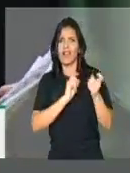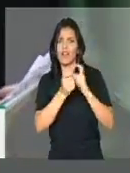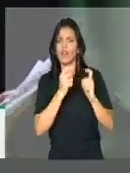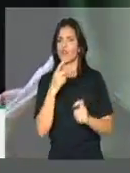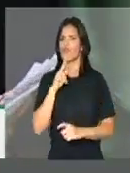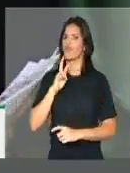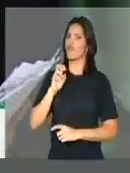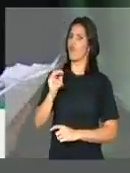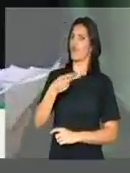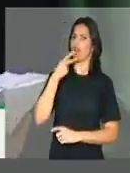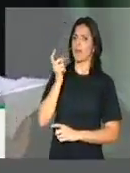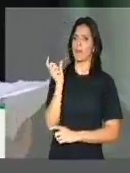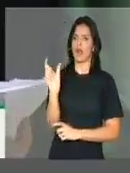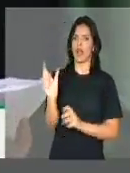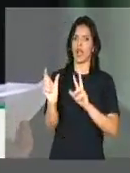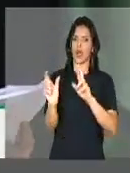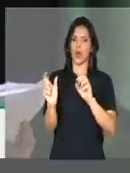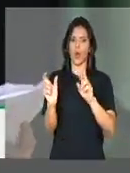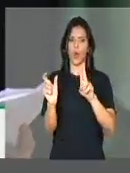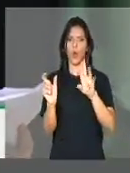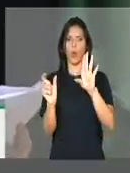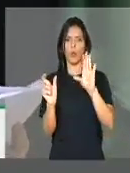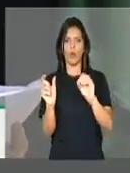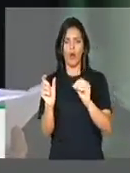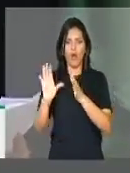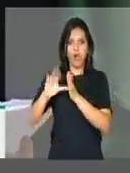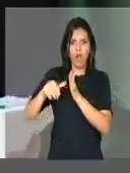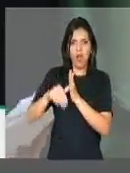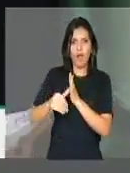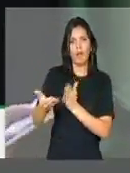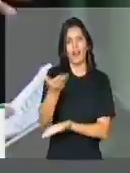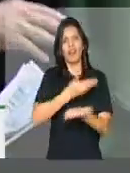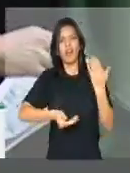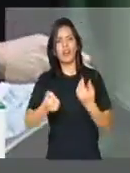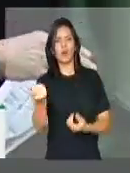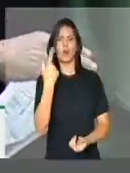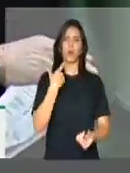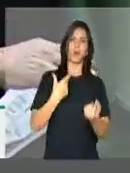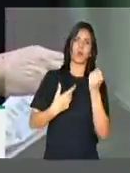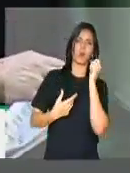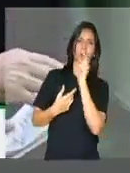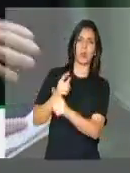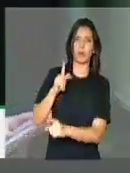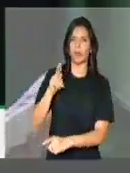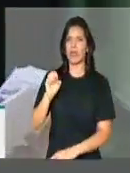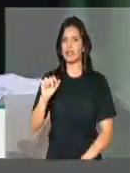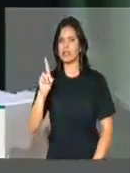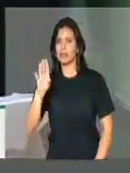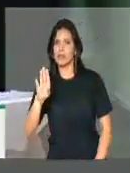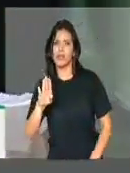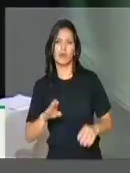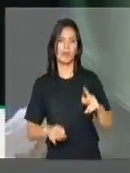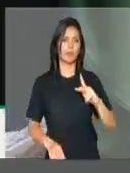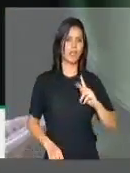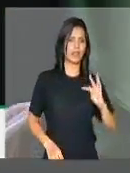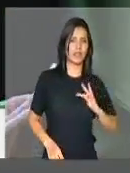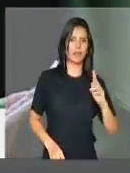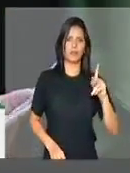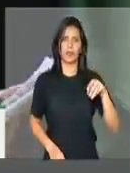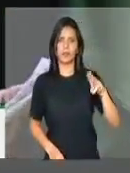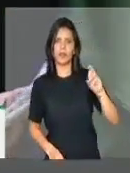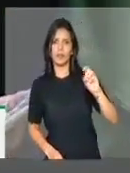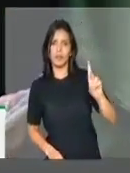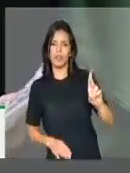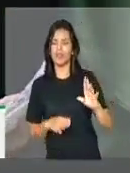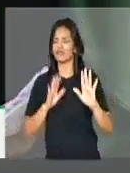roubo, porque eu não vou querer fazer essa troca de acusação que tem entre PSDB, PT, PMDB,